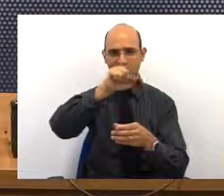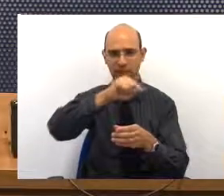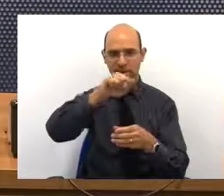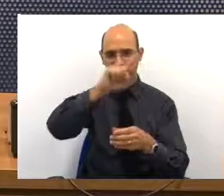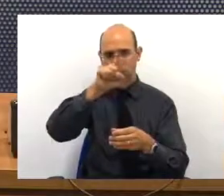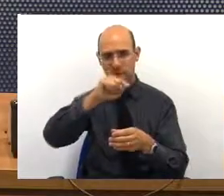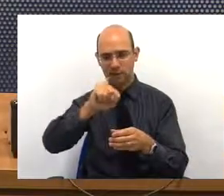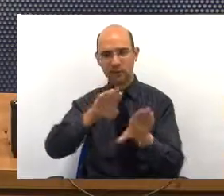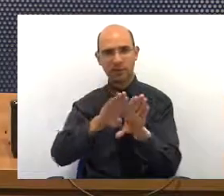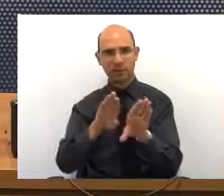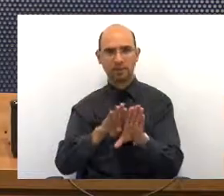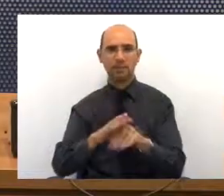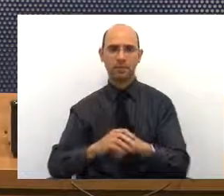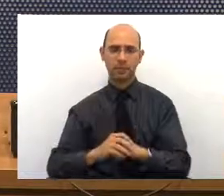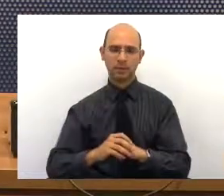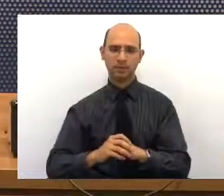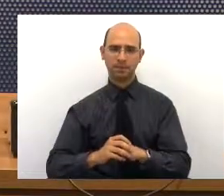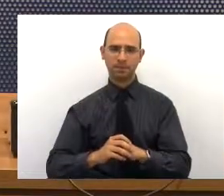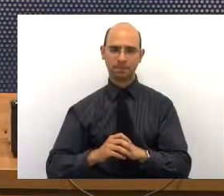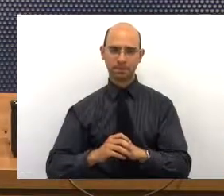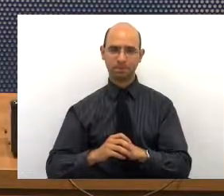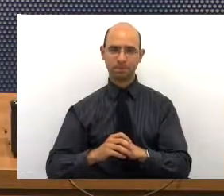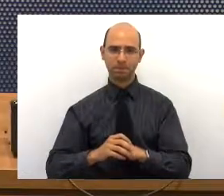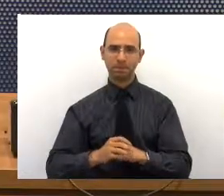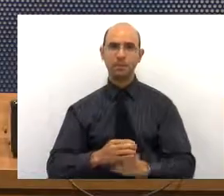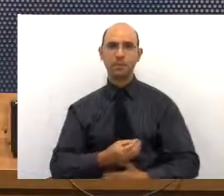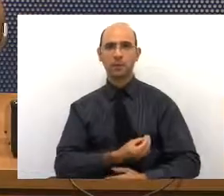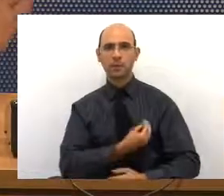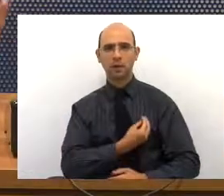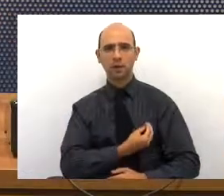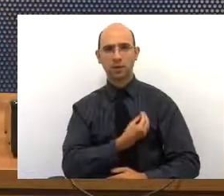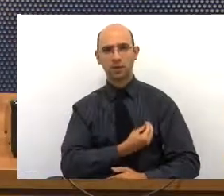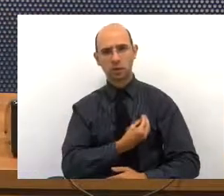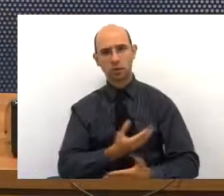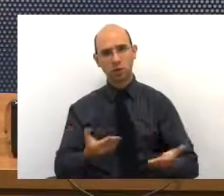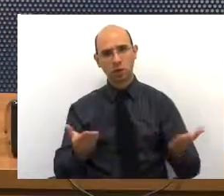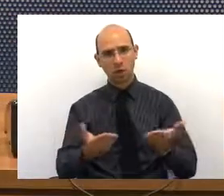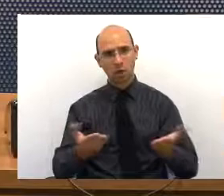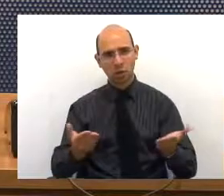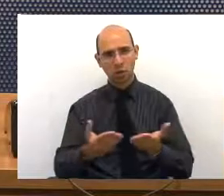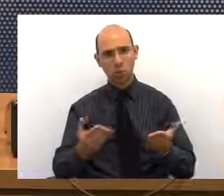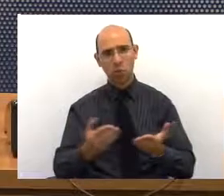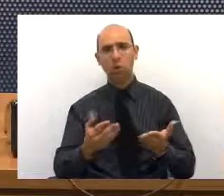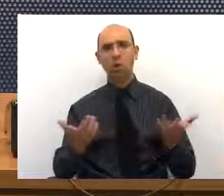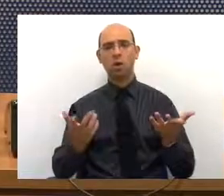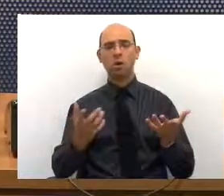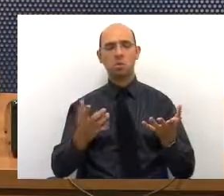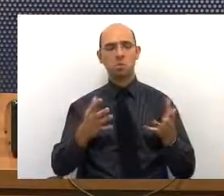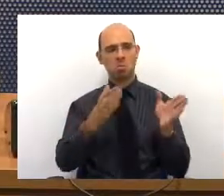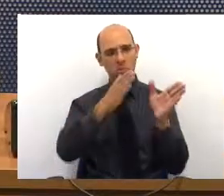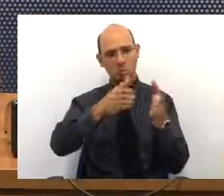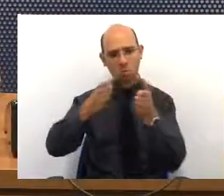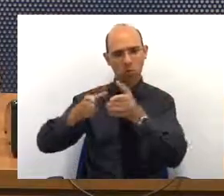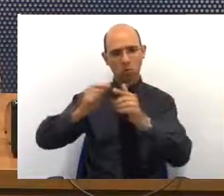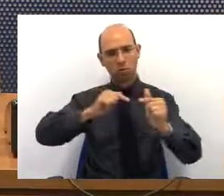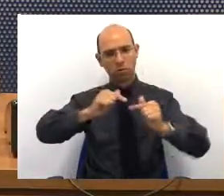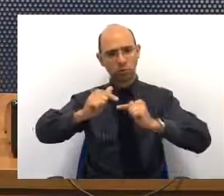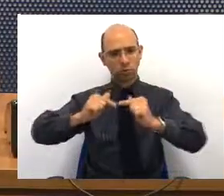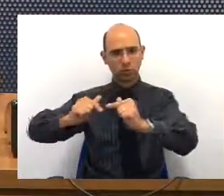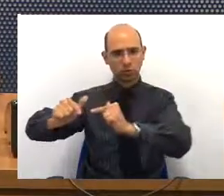Existe agora um monte de ordens de serviço para a Proguaru,